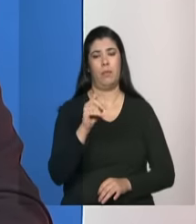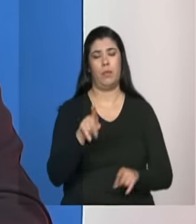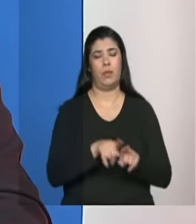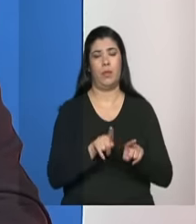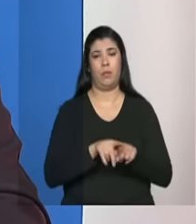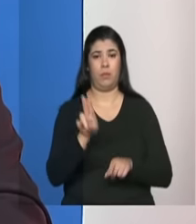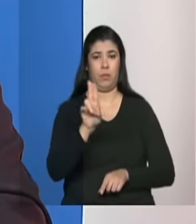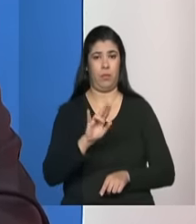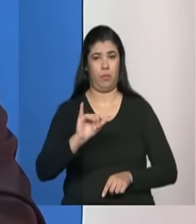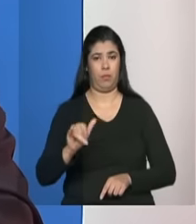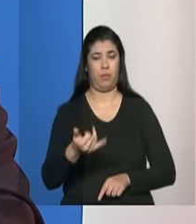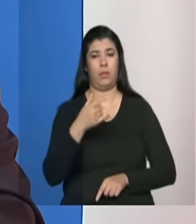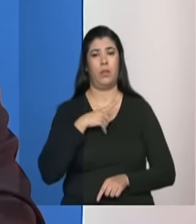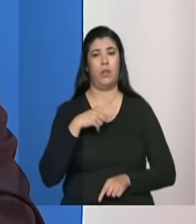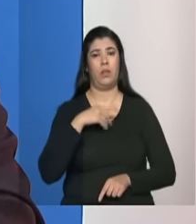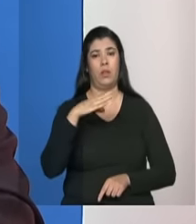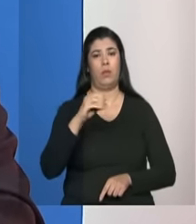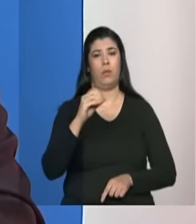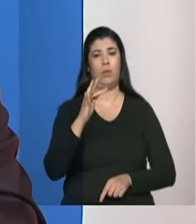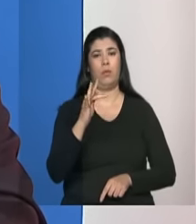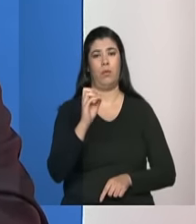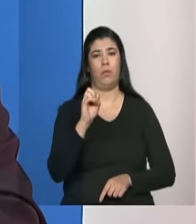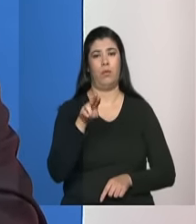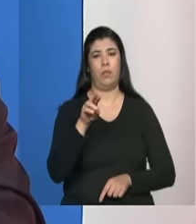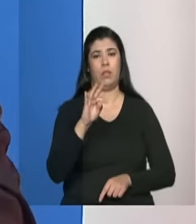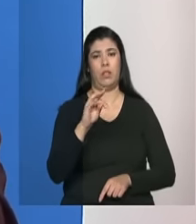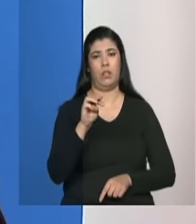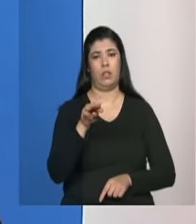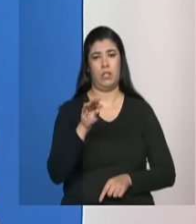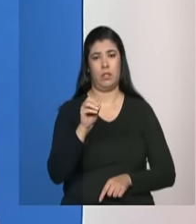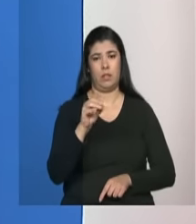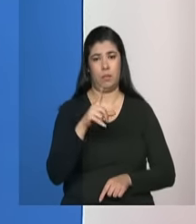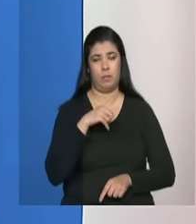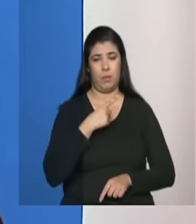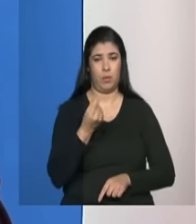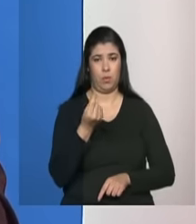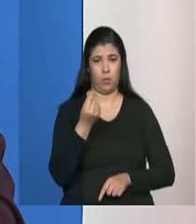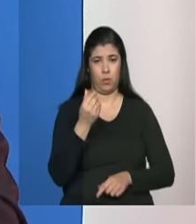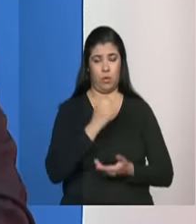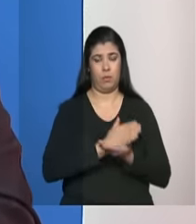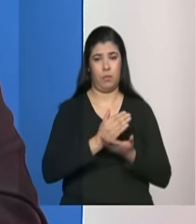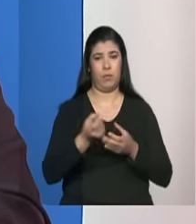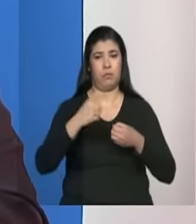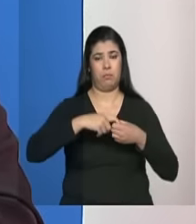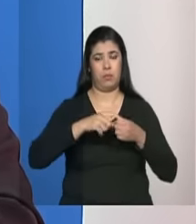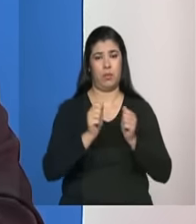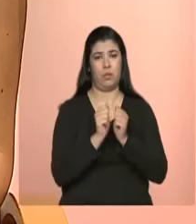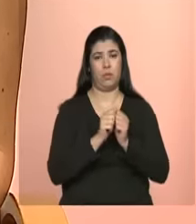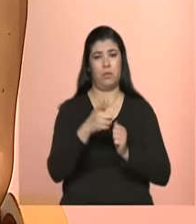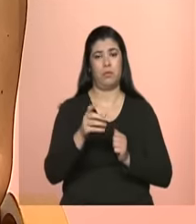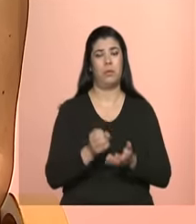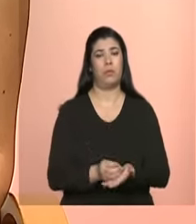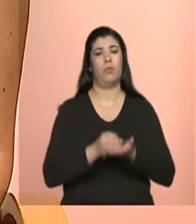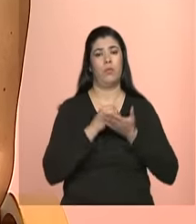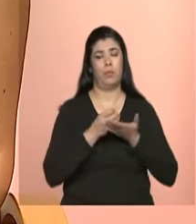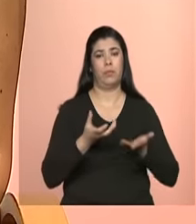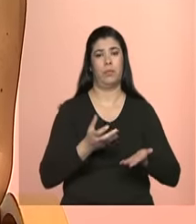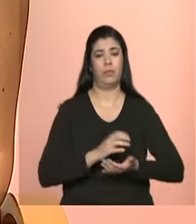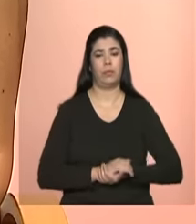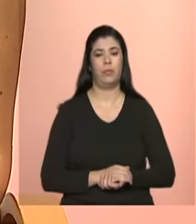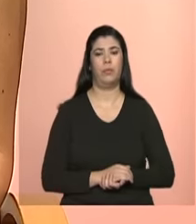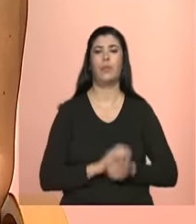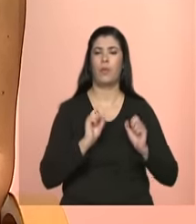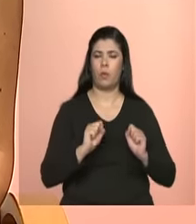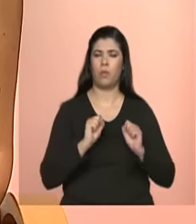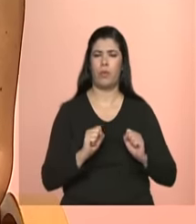recurso do cofinanciamento federal mas não impede também que o cofinanciamento do estado ele apoie essas ofertas então pode falar para a gente já o link